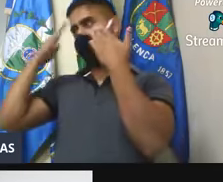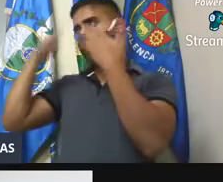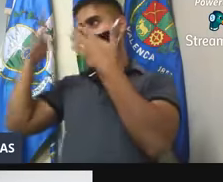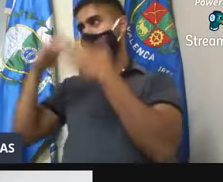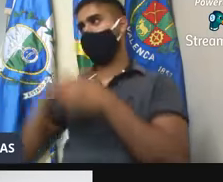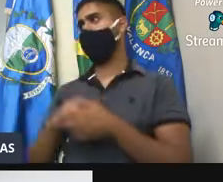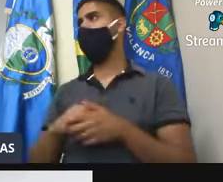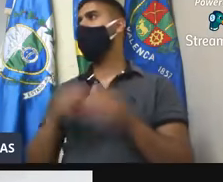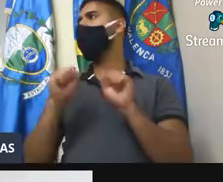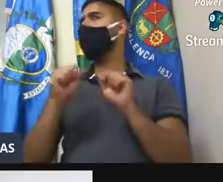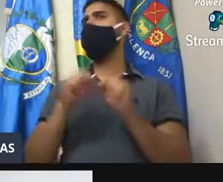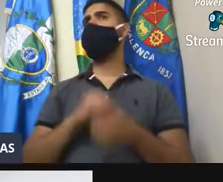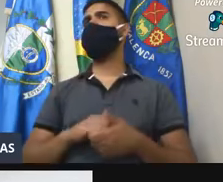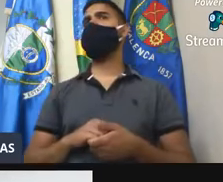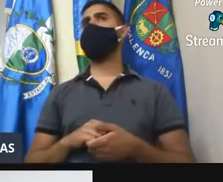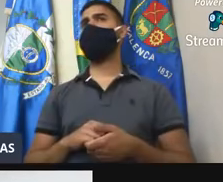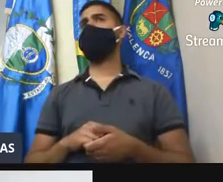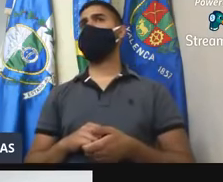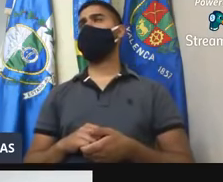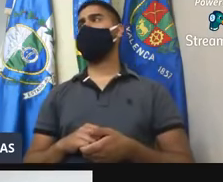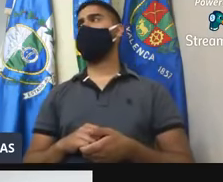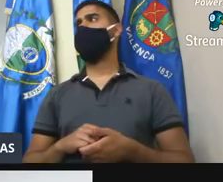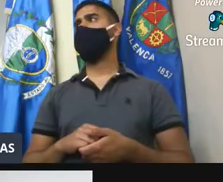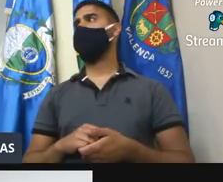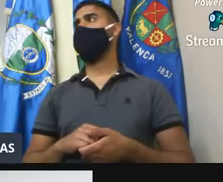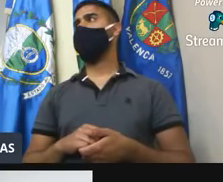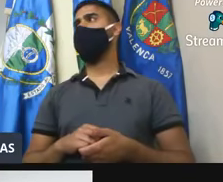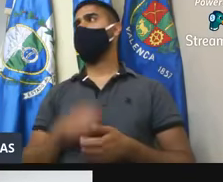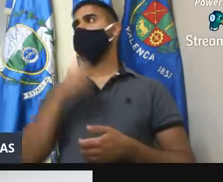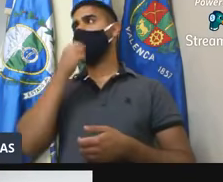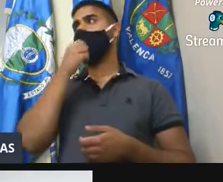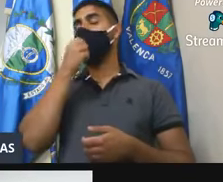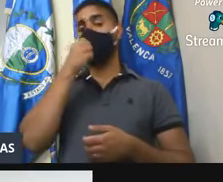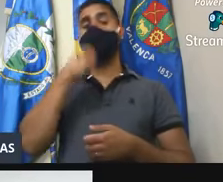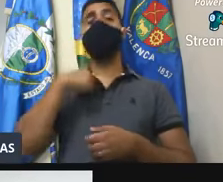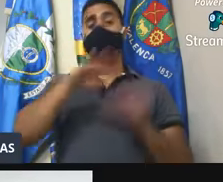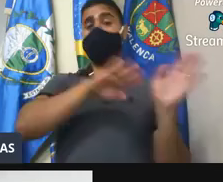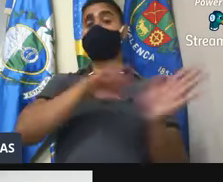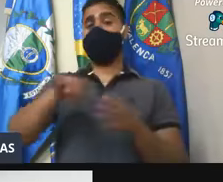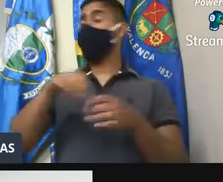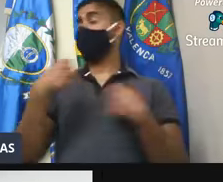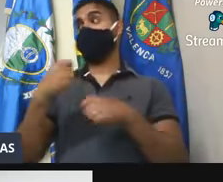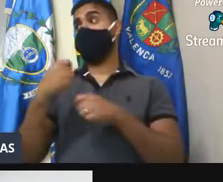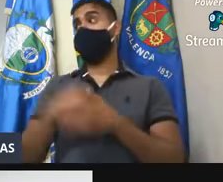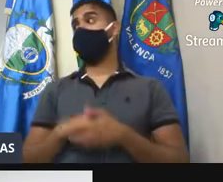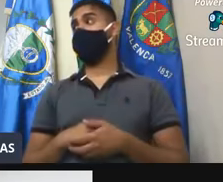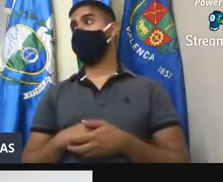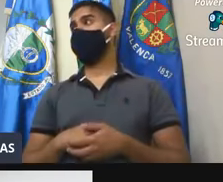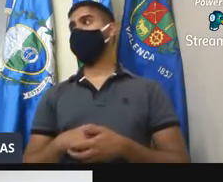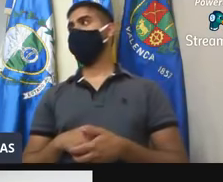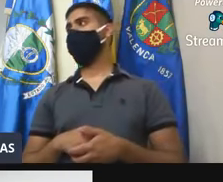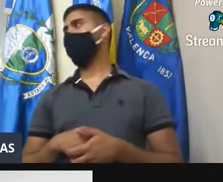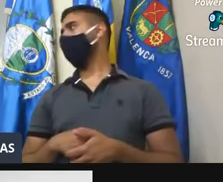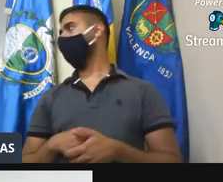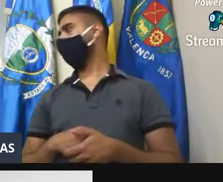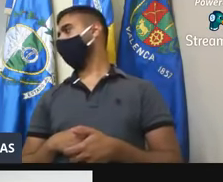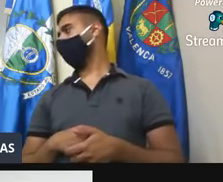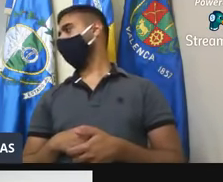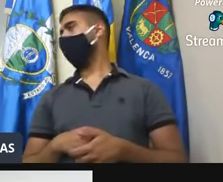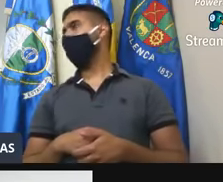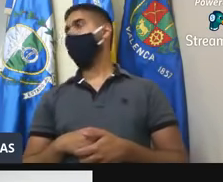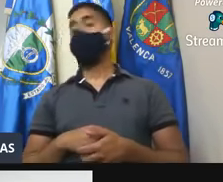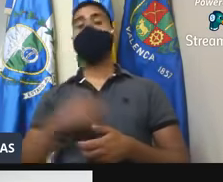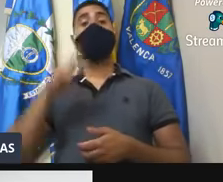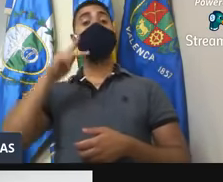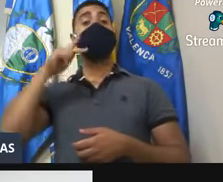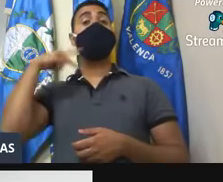retirar, vereador? Muito obrigado. Está retirando? Não, eu retiro, eu retiro. Eu acho que já está, já tem aqui. Muito obrigado. O